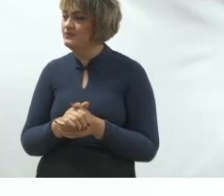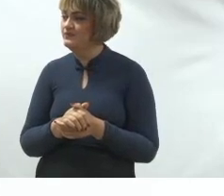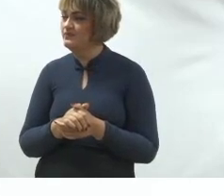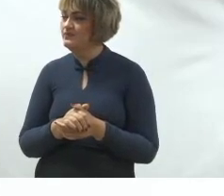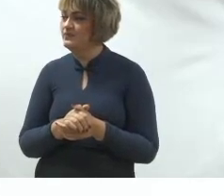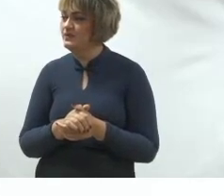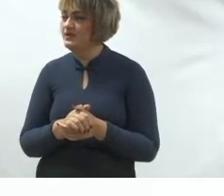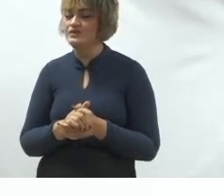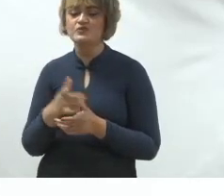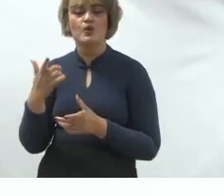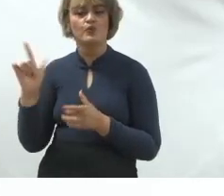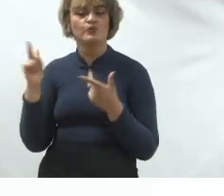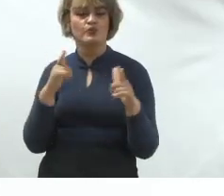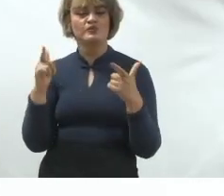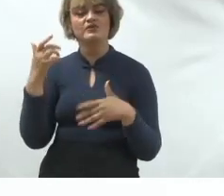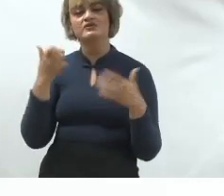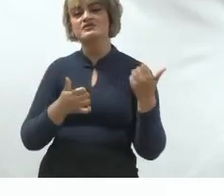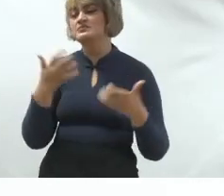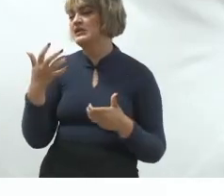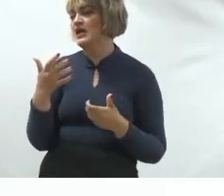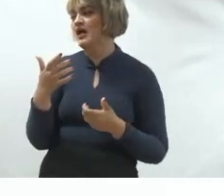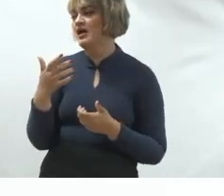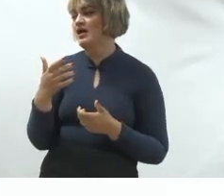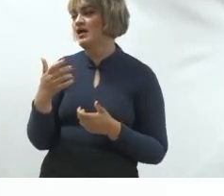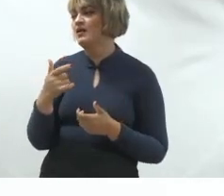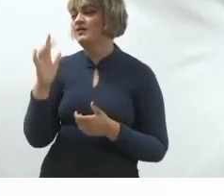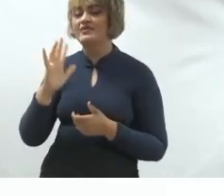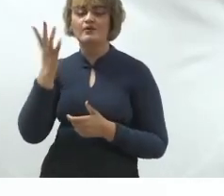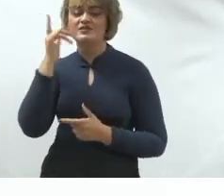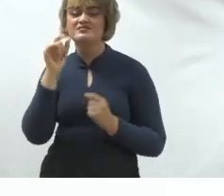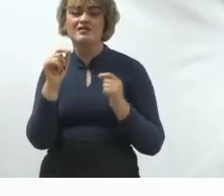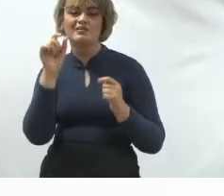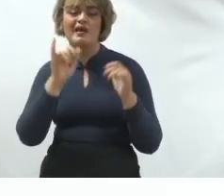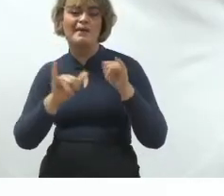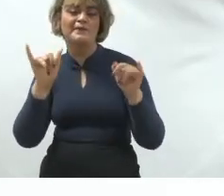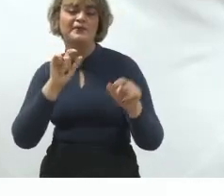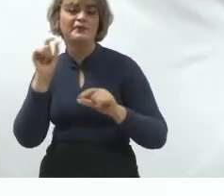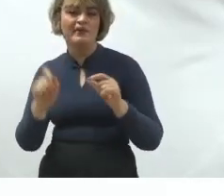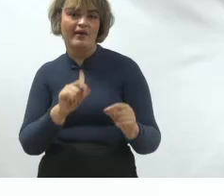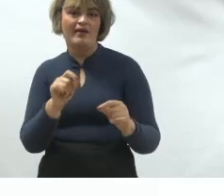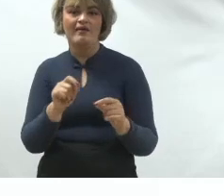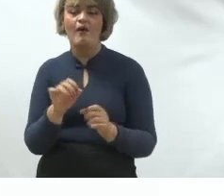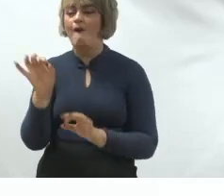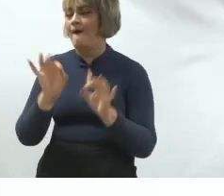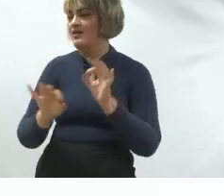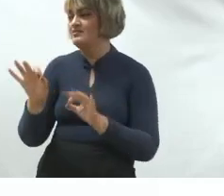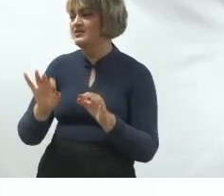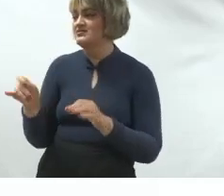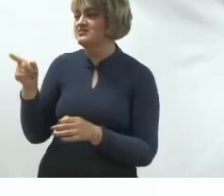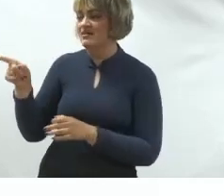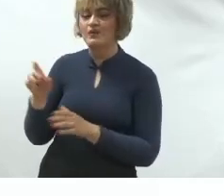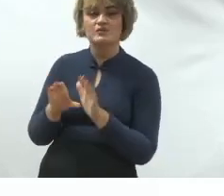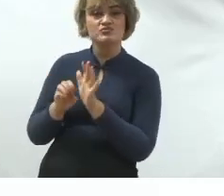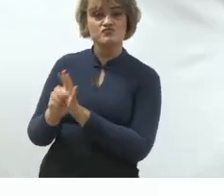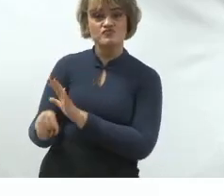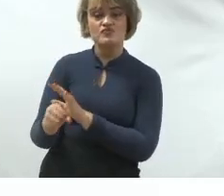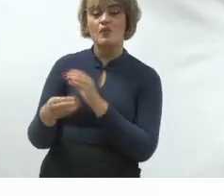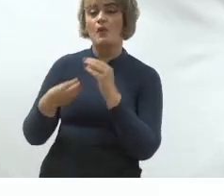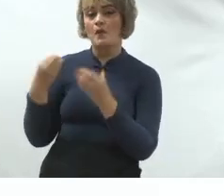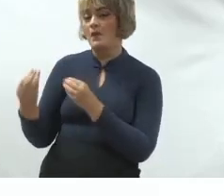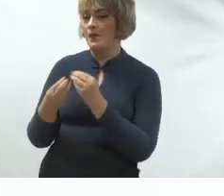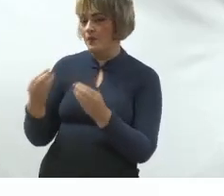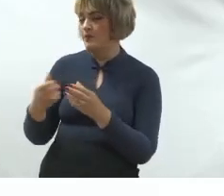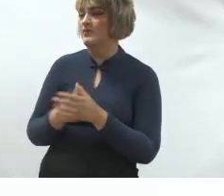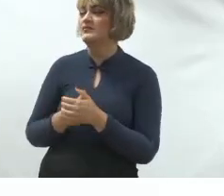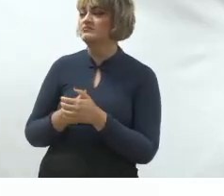aqui são outras coisas que falam sobre a questão do do que que tá acontecendo na campanha regulamentação do IA Google veta impulsionamento eleitoral em 2024